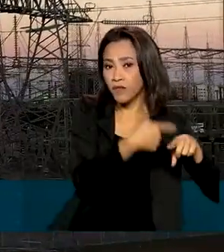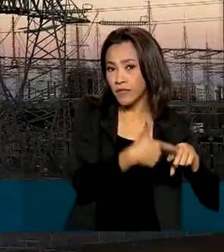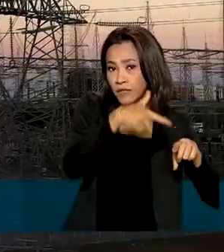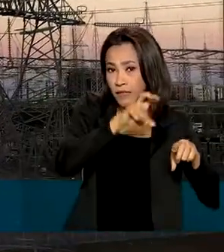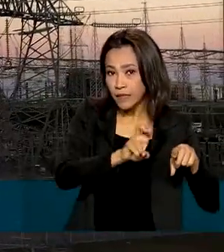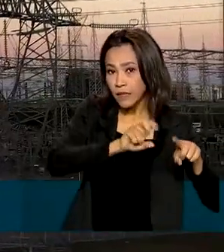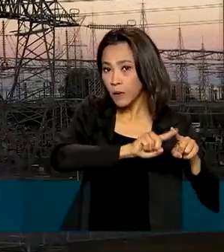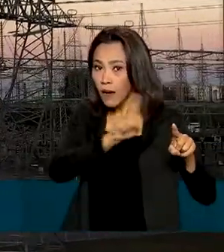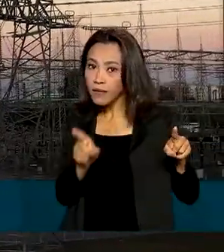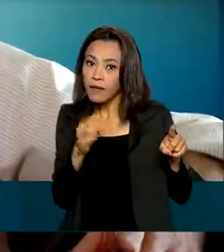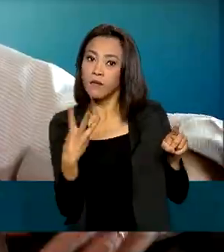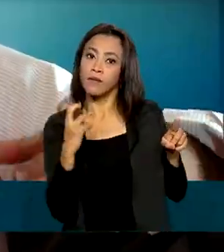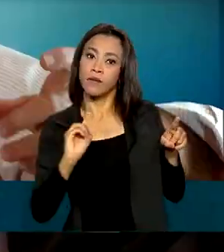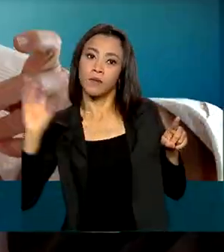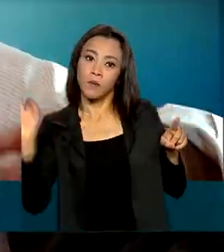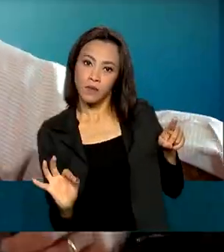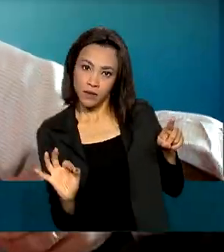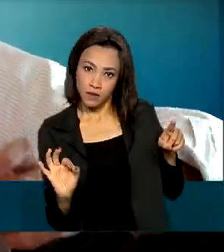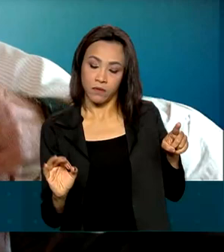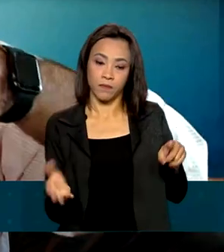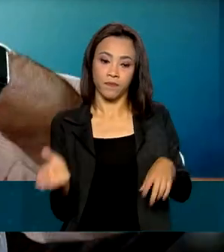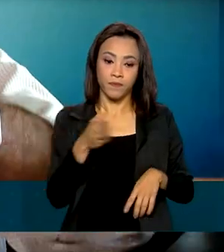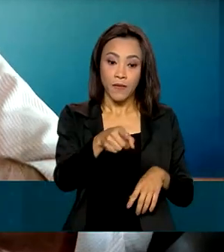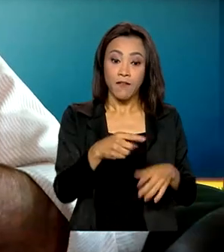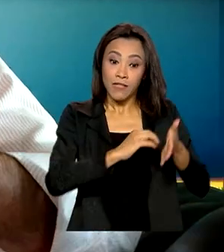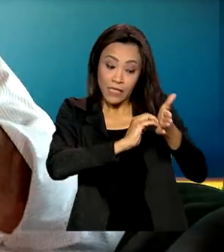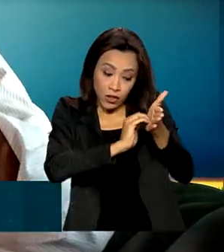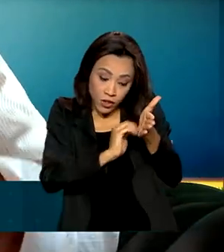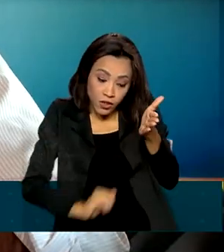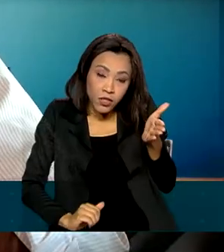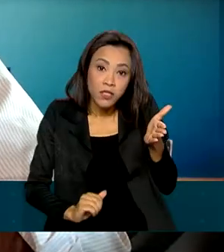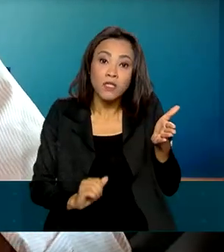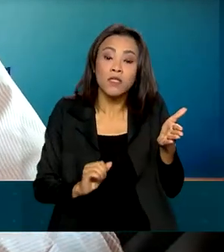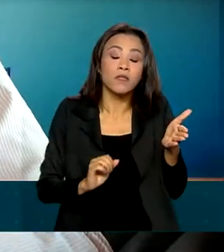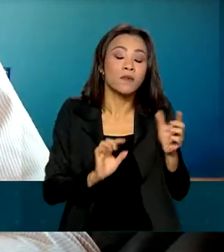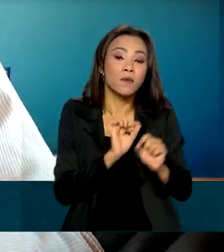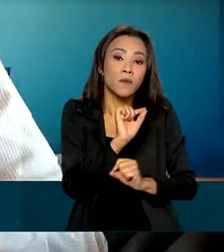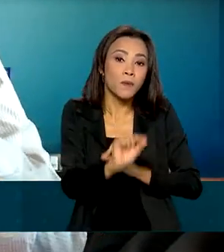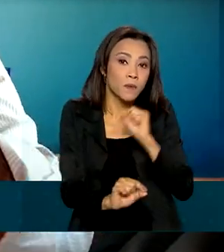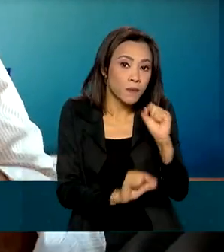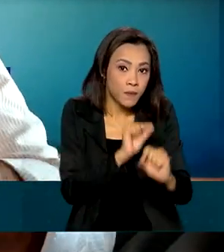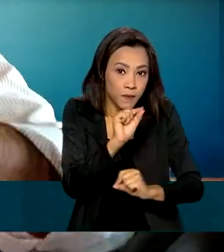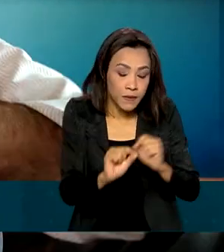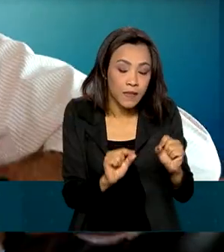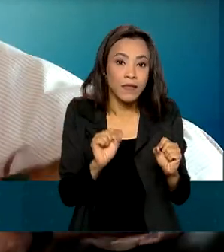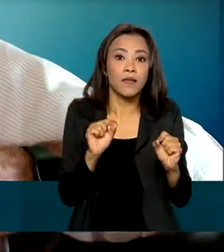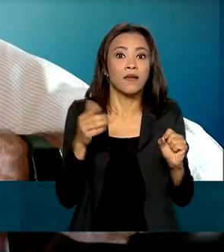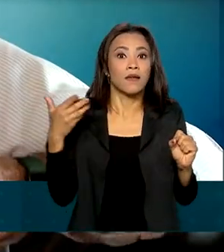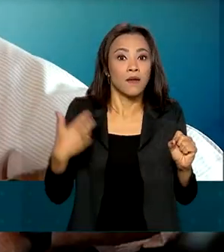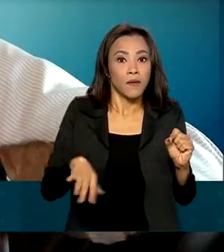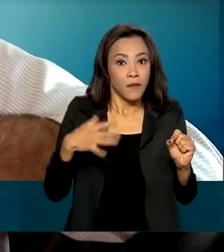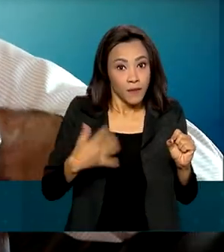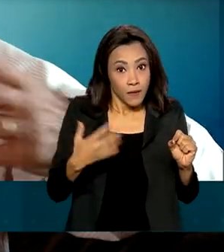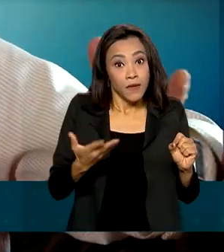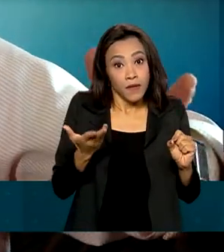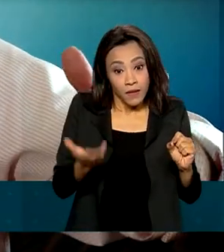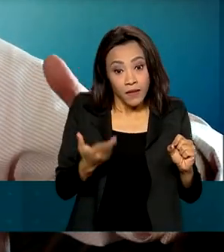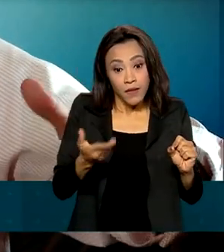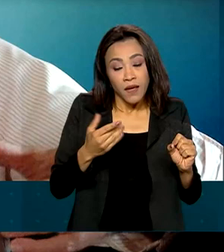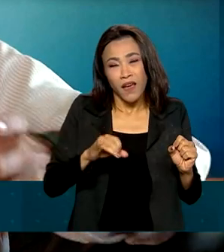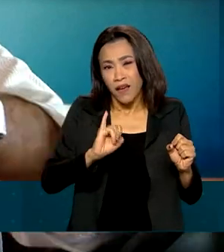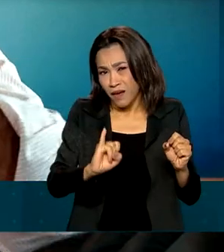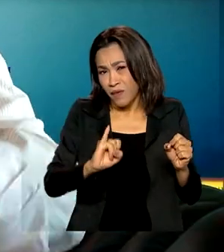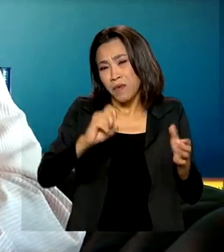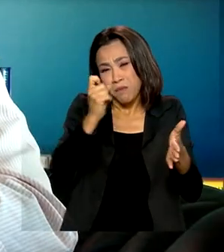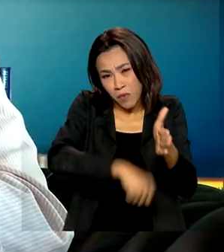e 30%. Você tira uma parcela, talvez a parcela mais significativa da conta da gente, que são tributos